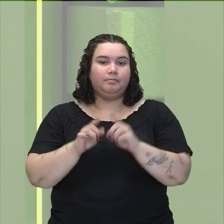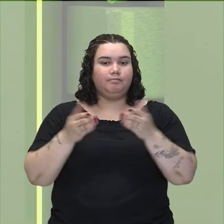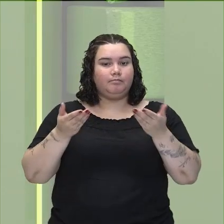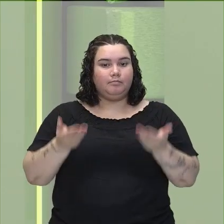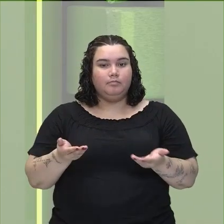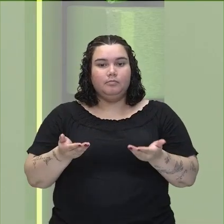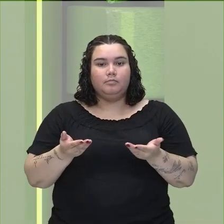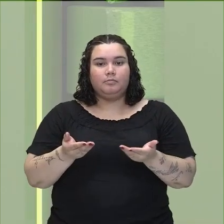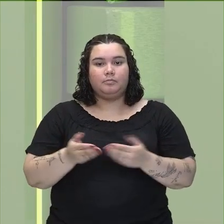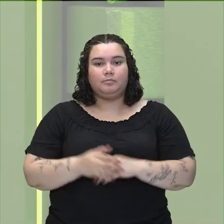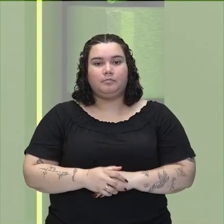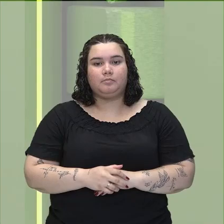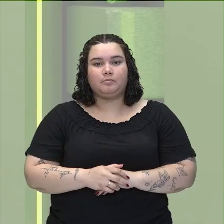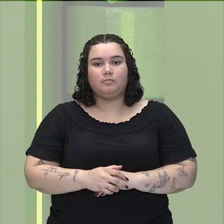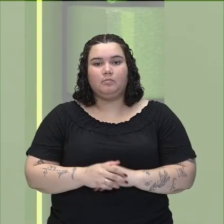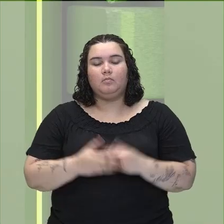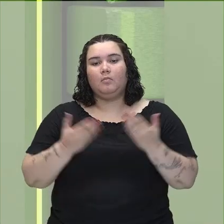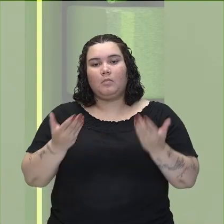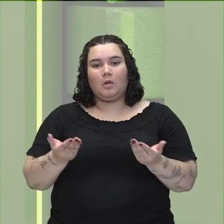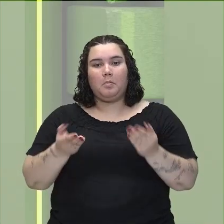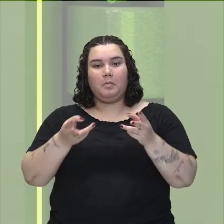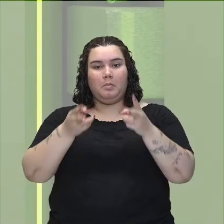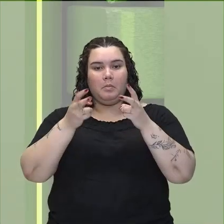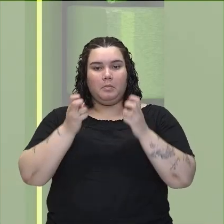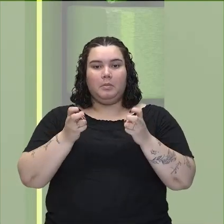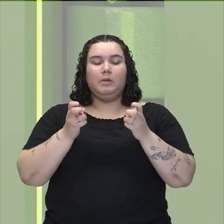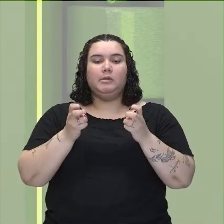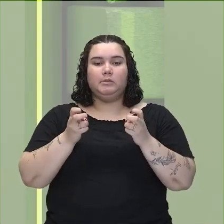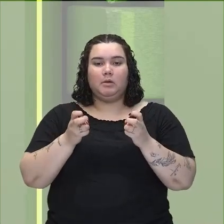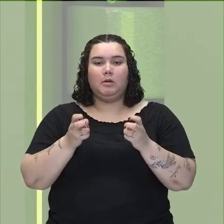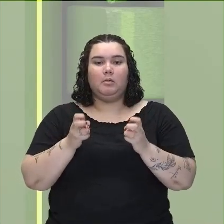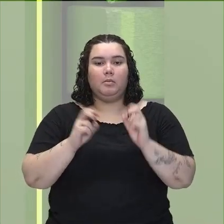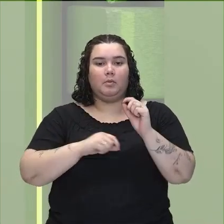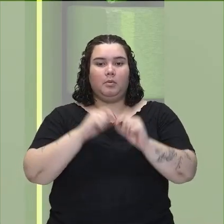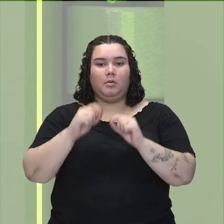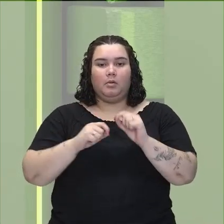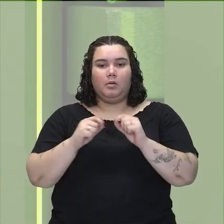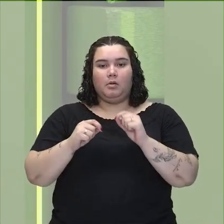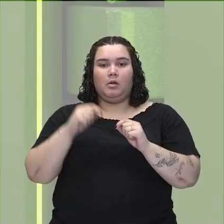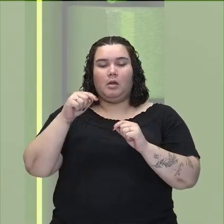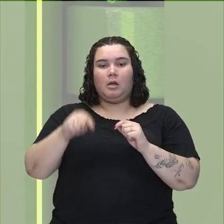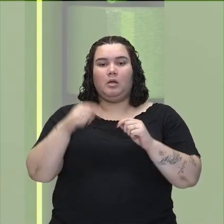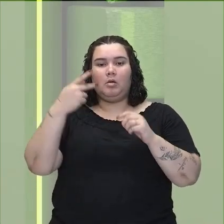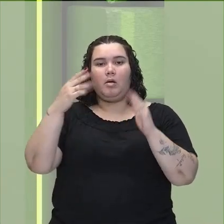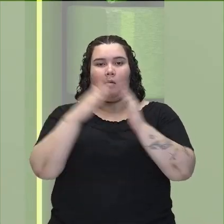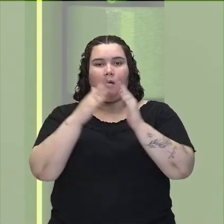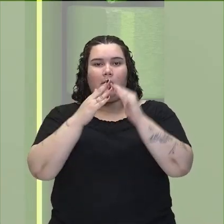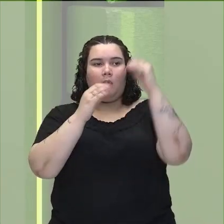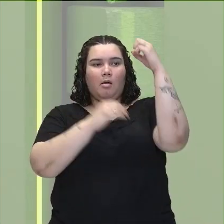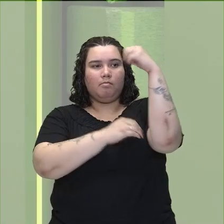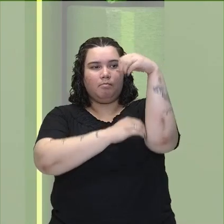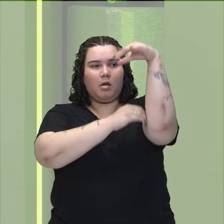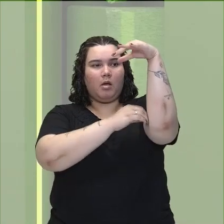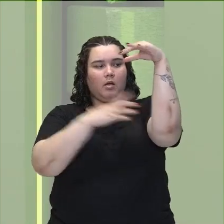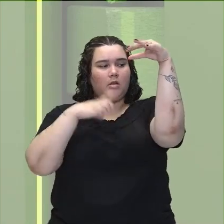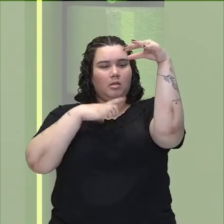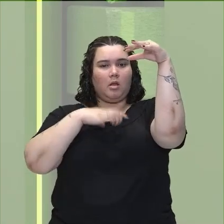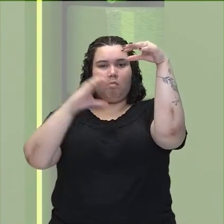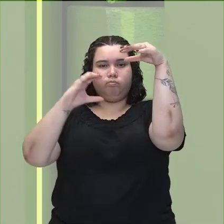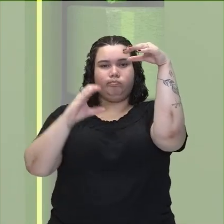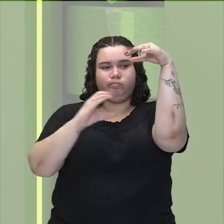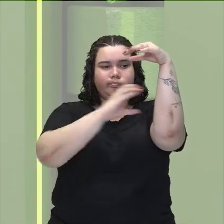não é incomum, né, que vocês verifiquem aqueles transformadores nos postes, às vezes,